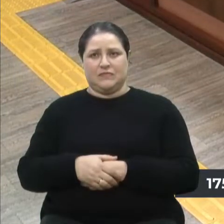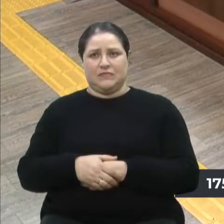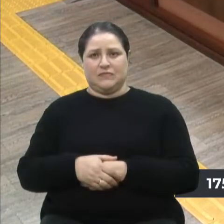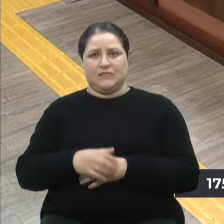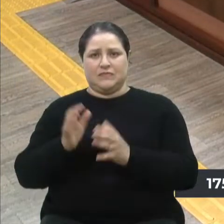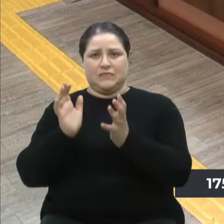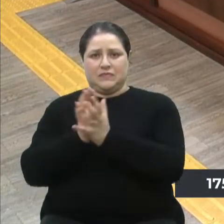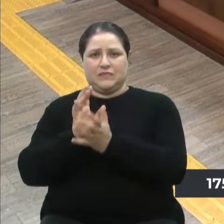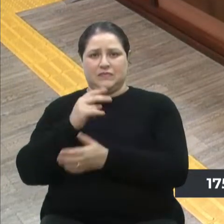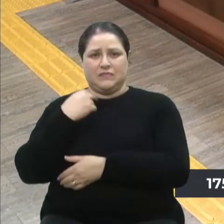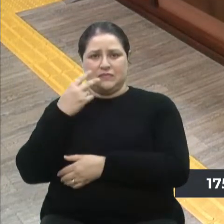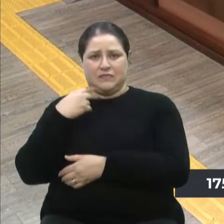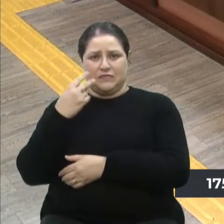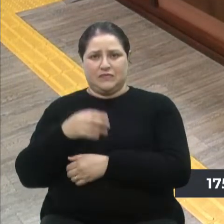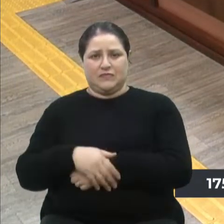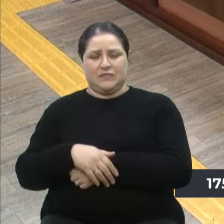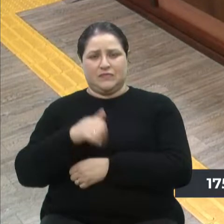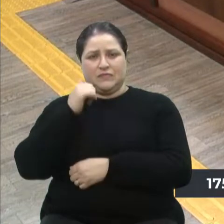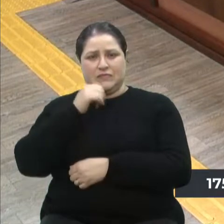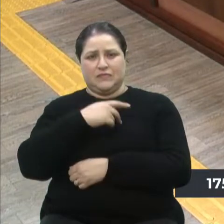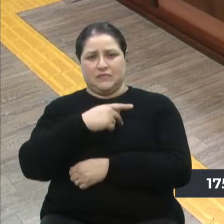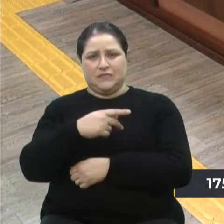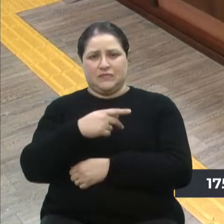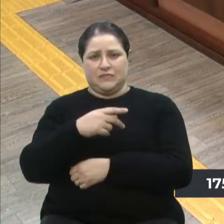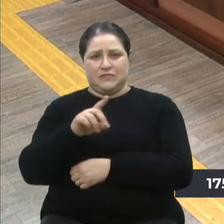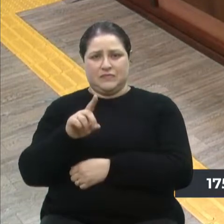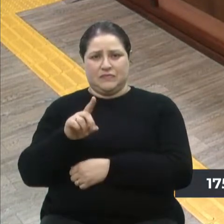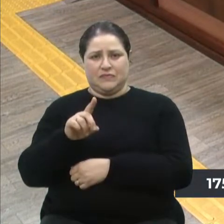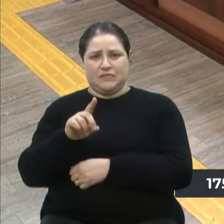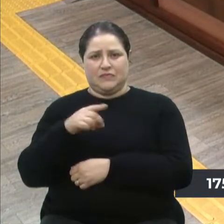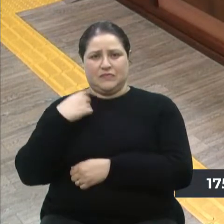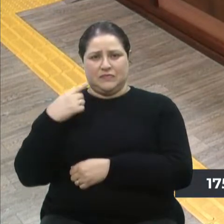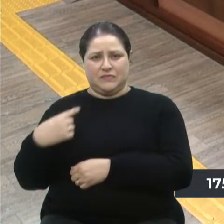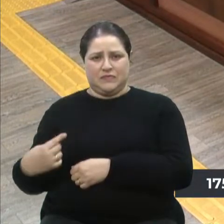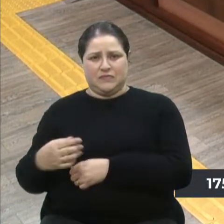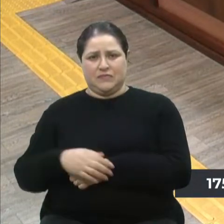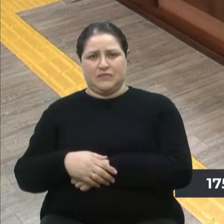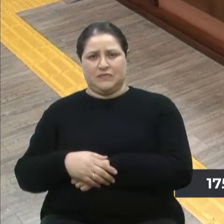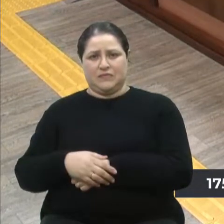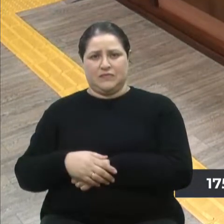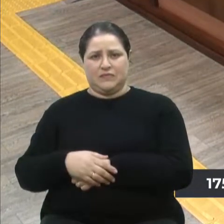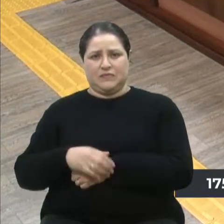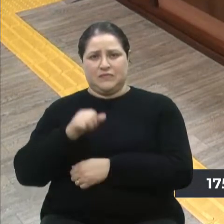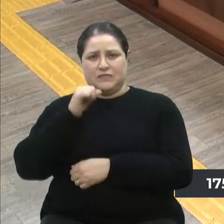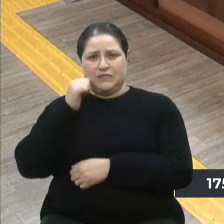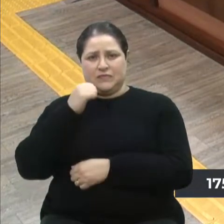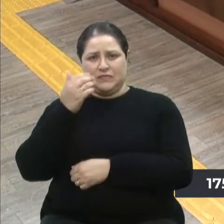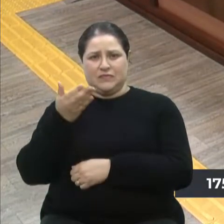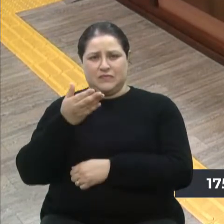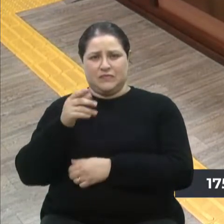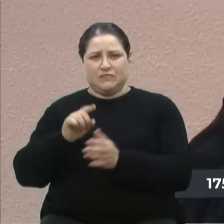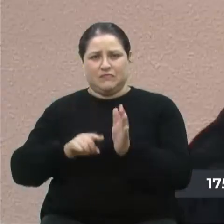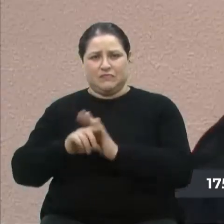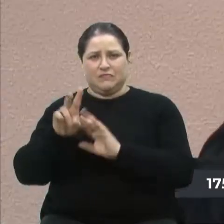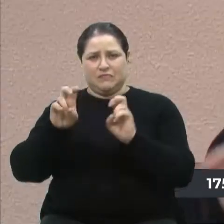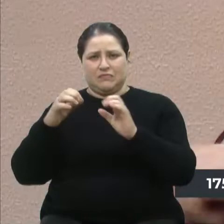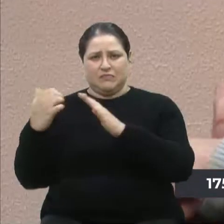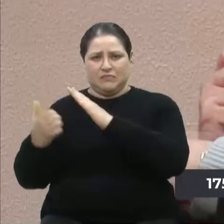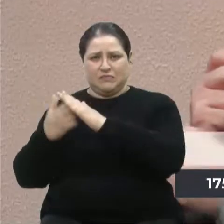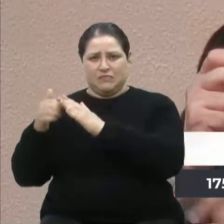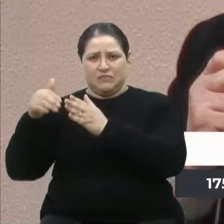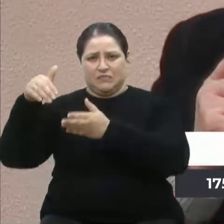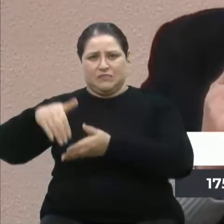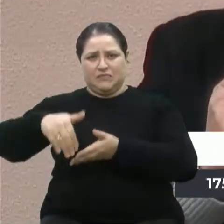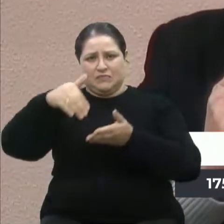Colegas vereadores, presidente Denise, o vereador Marcon questionou hoje para a manhã das funerárias. Nesse